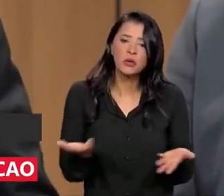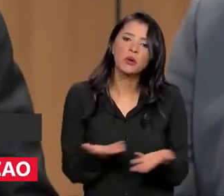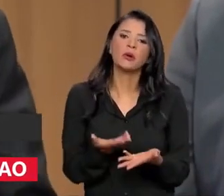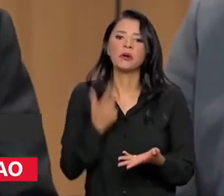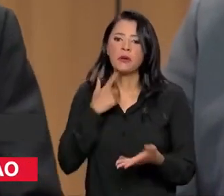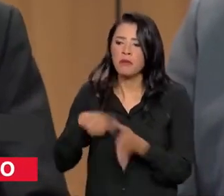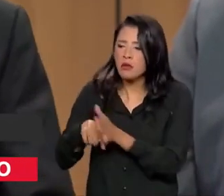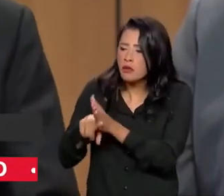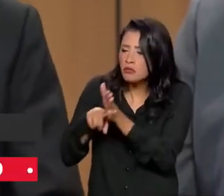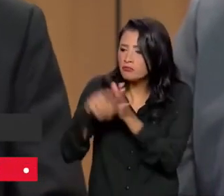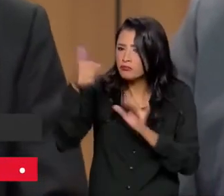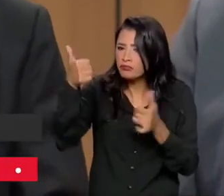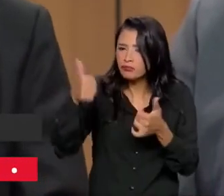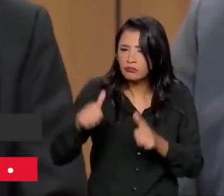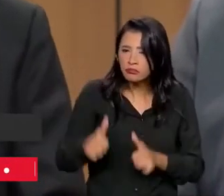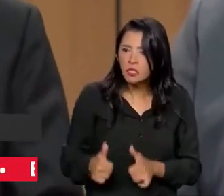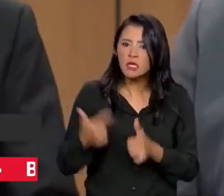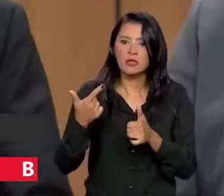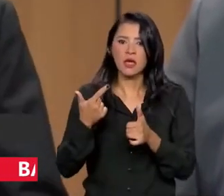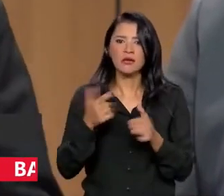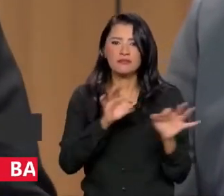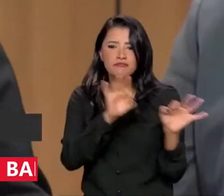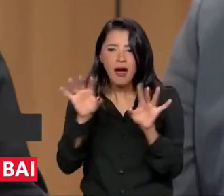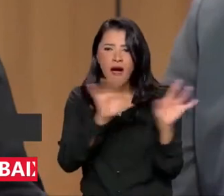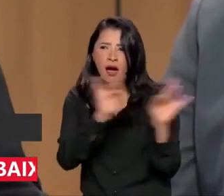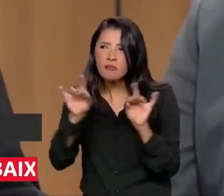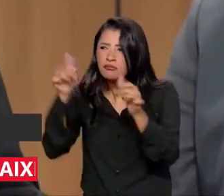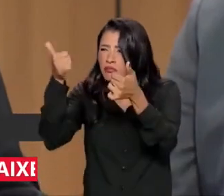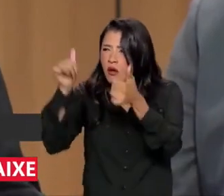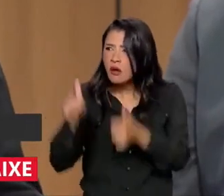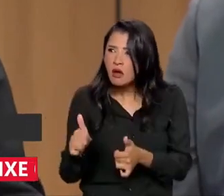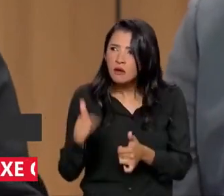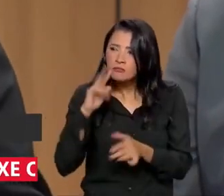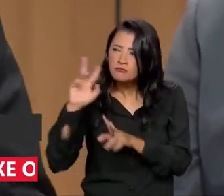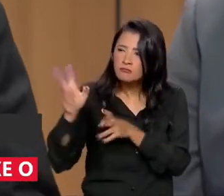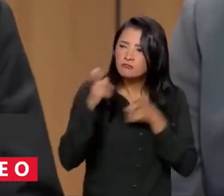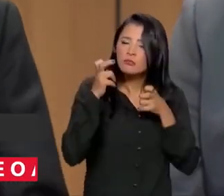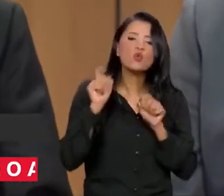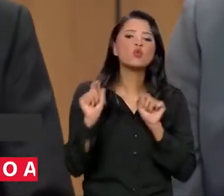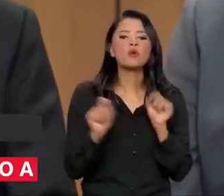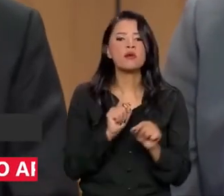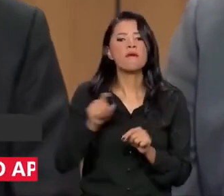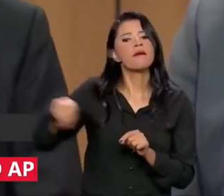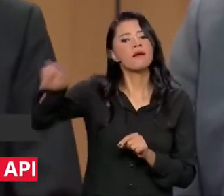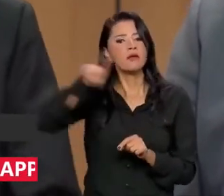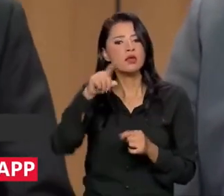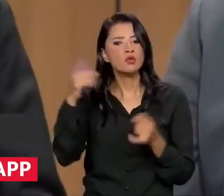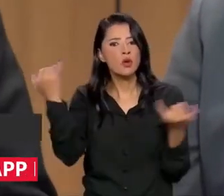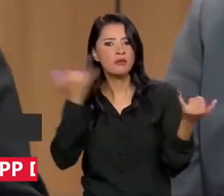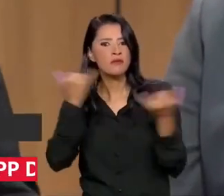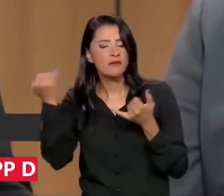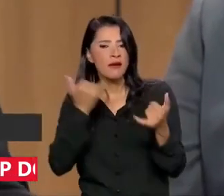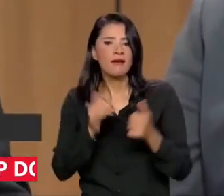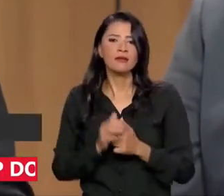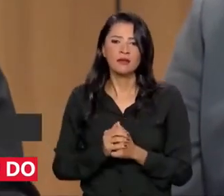exame que nós fizemos dessas publicações, é uma publicidade cifrada,